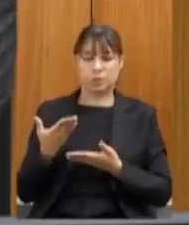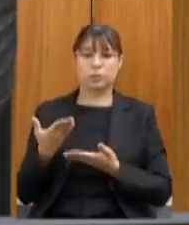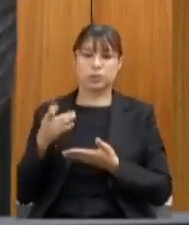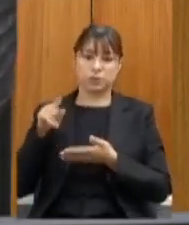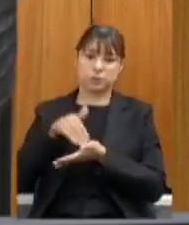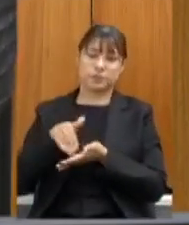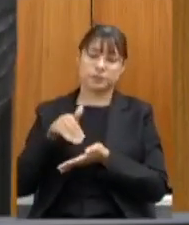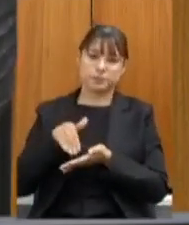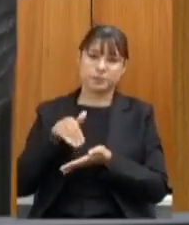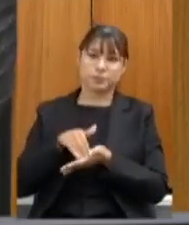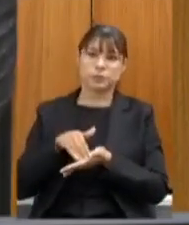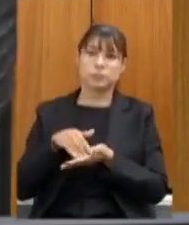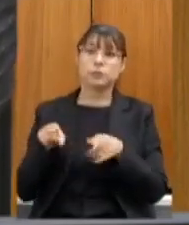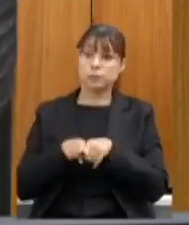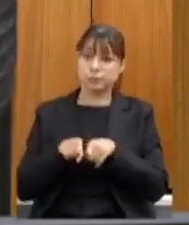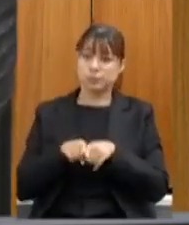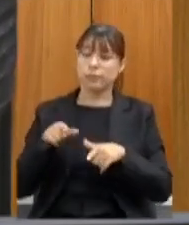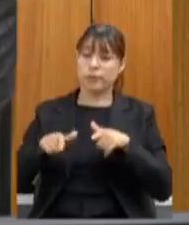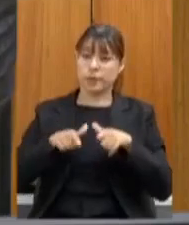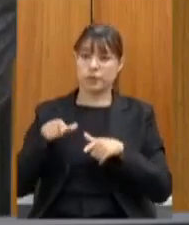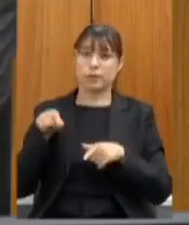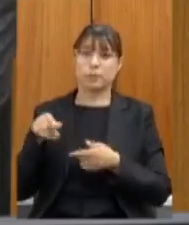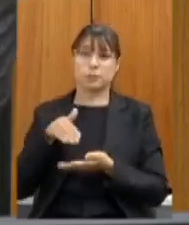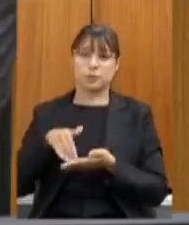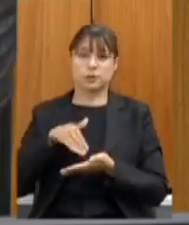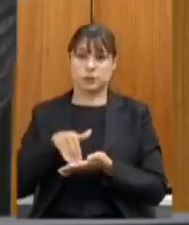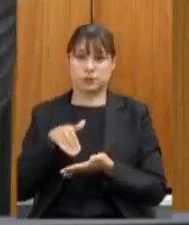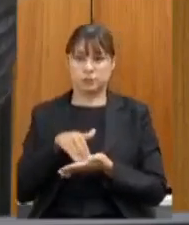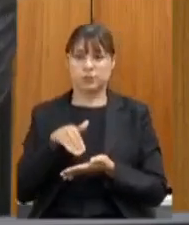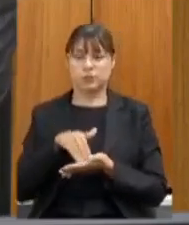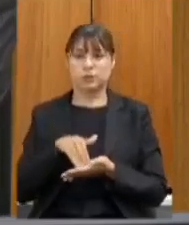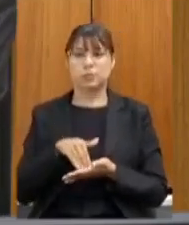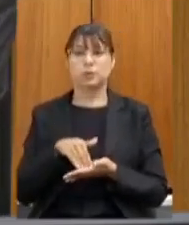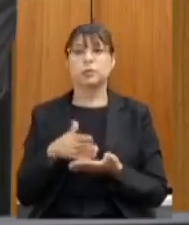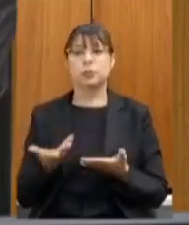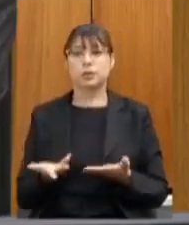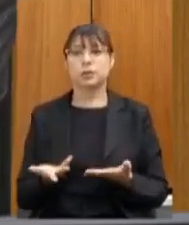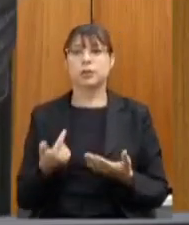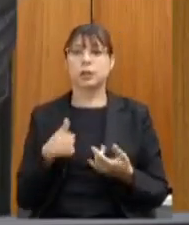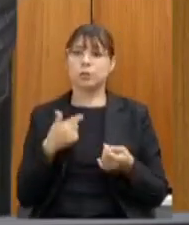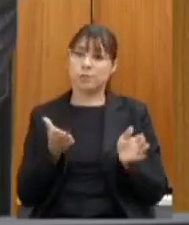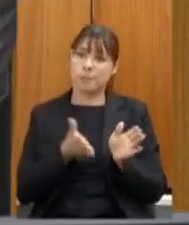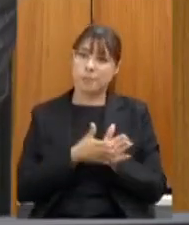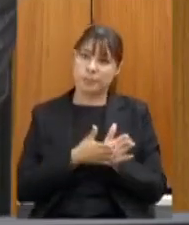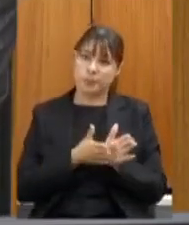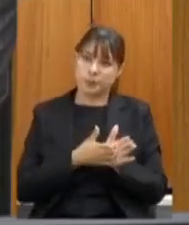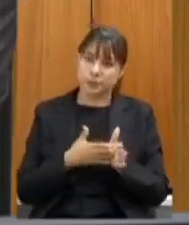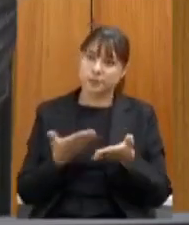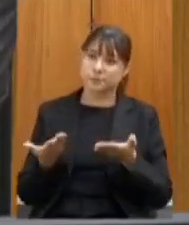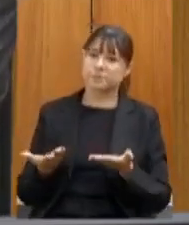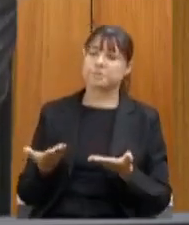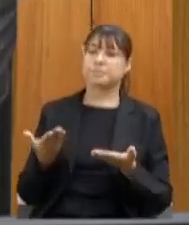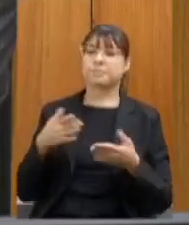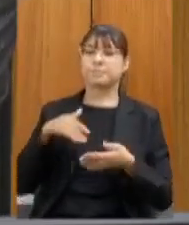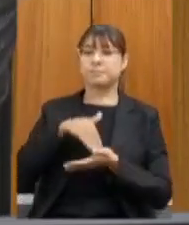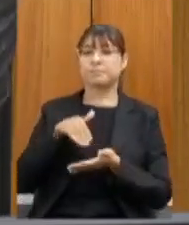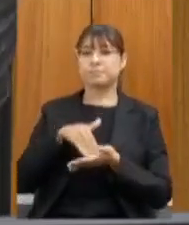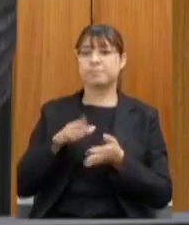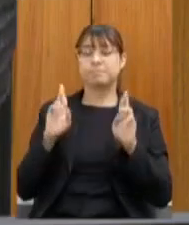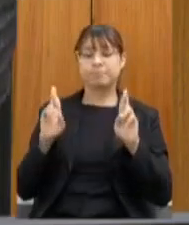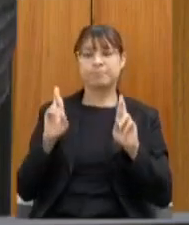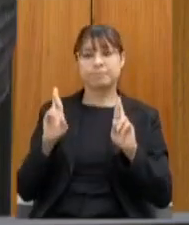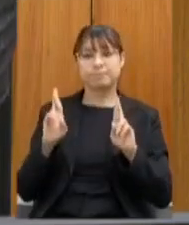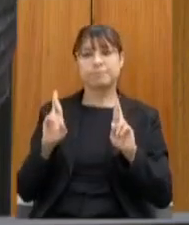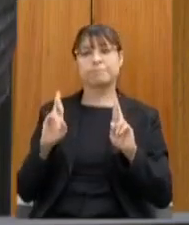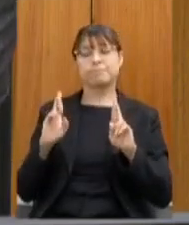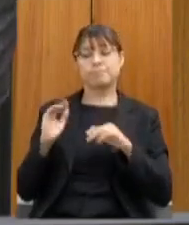da secretaria e com o trabalho que a secretaria vem executando então eu deixo aqui os parabéns viu secretário e o desejo de sucesso